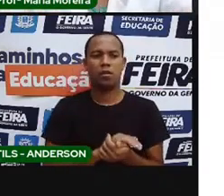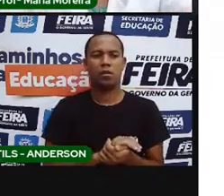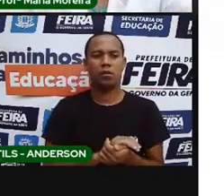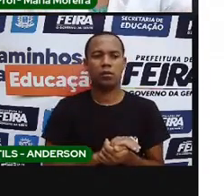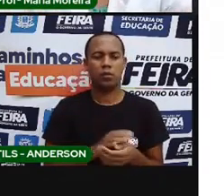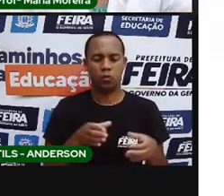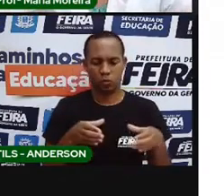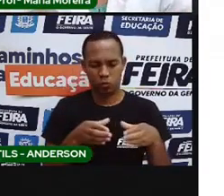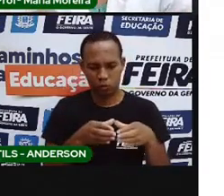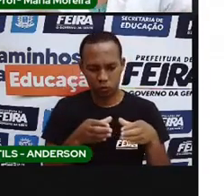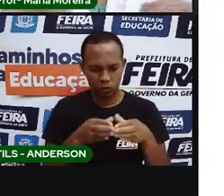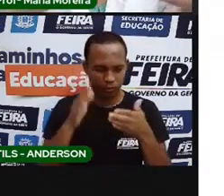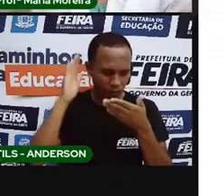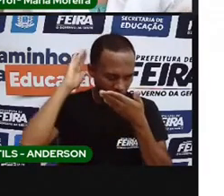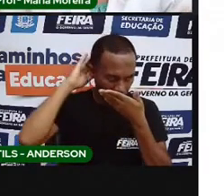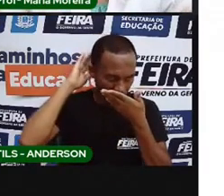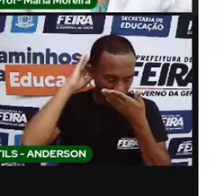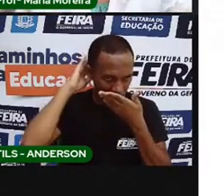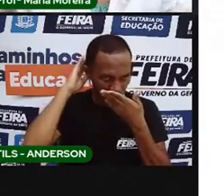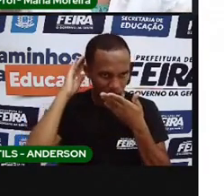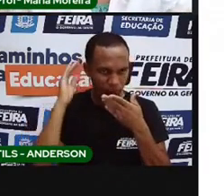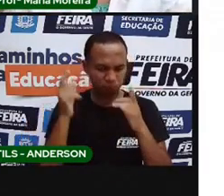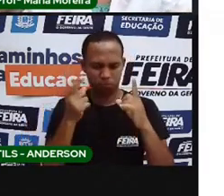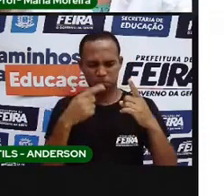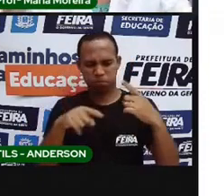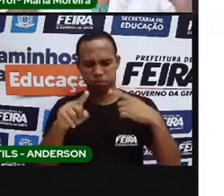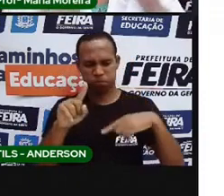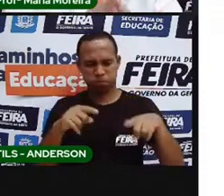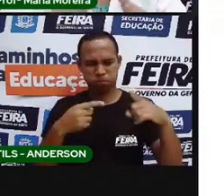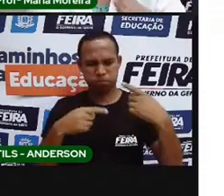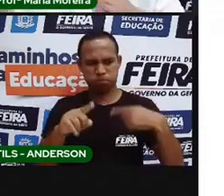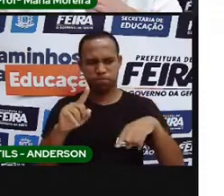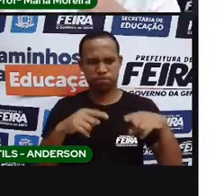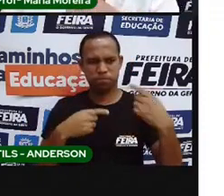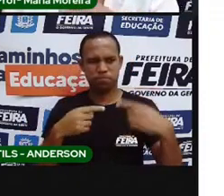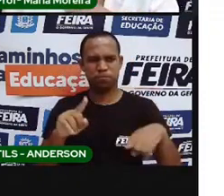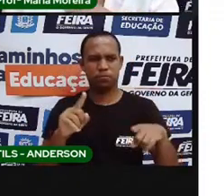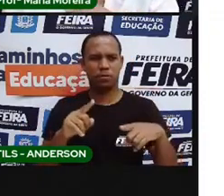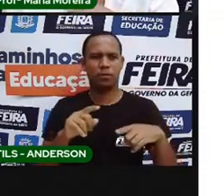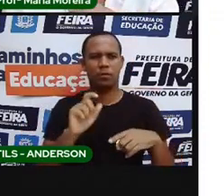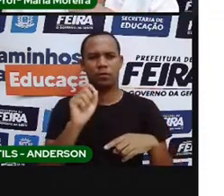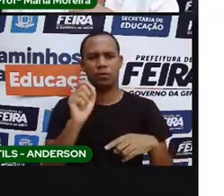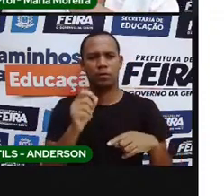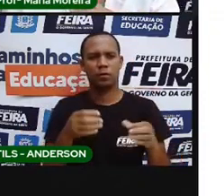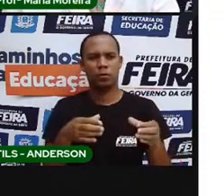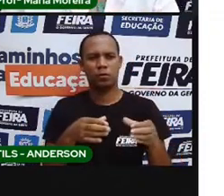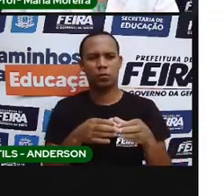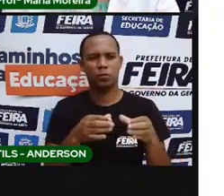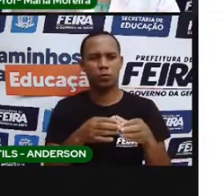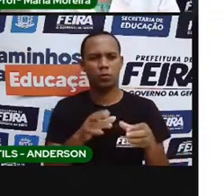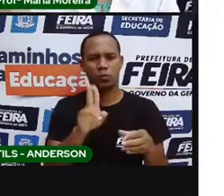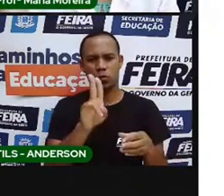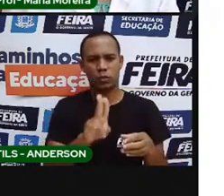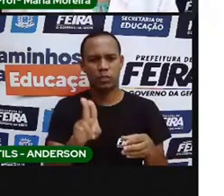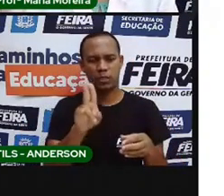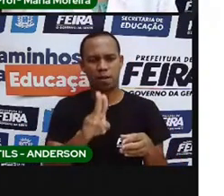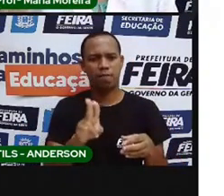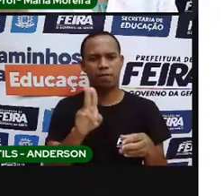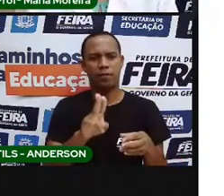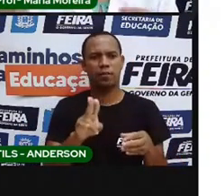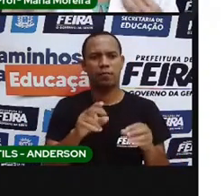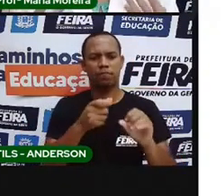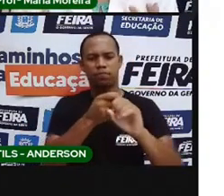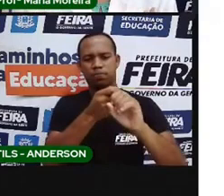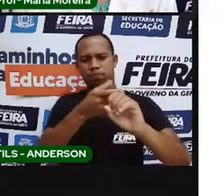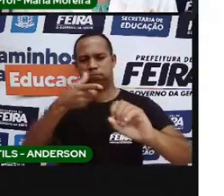os indígenas irem para uma batalha e não terem muitas chances. Por quê? Porque enquanto os indígenas usavam arco e flecha e outras armas